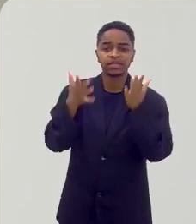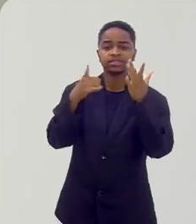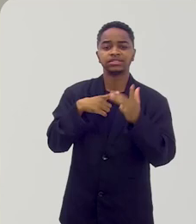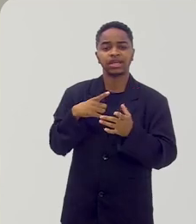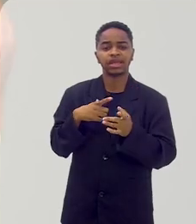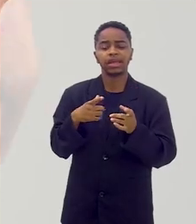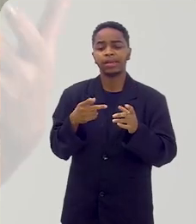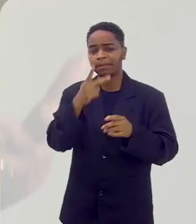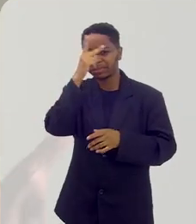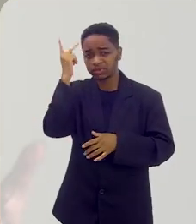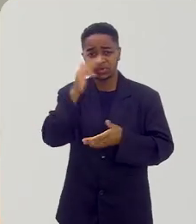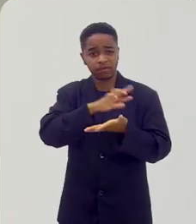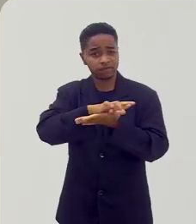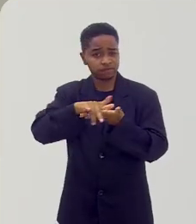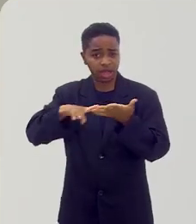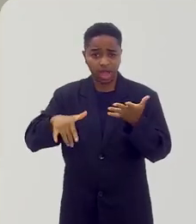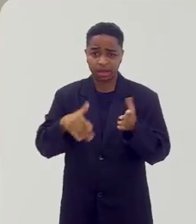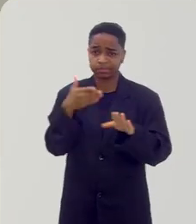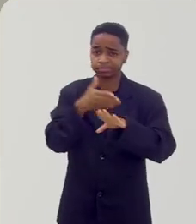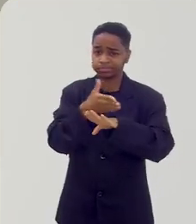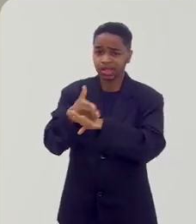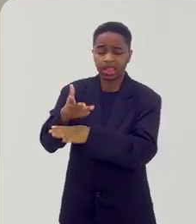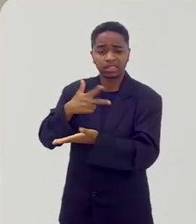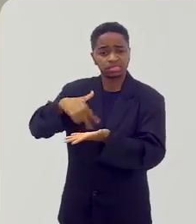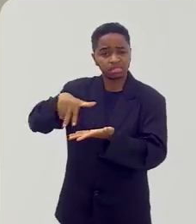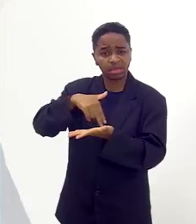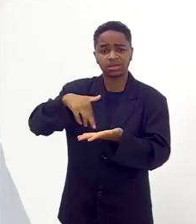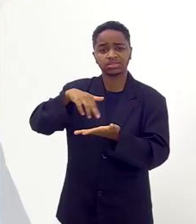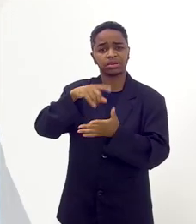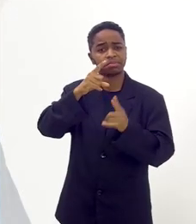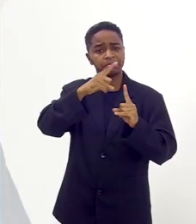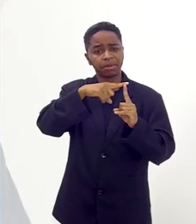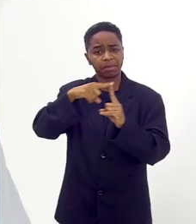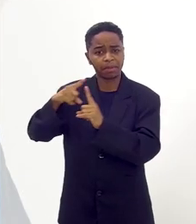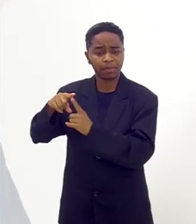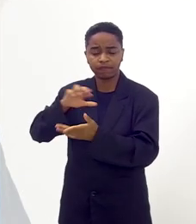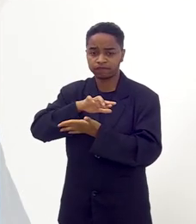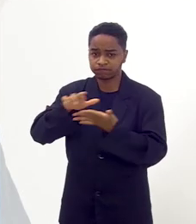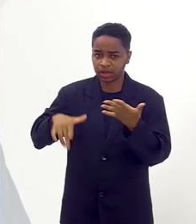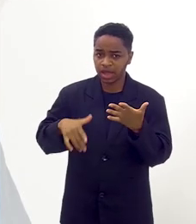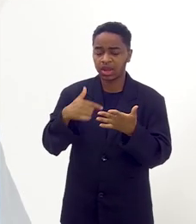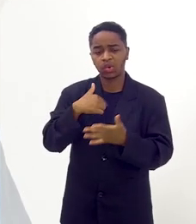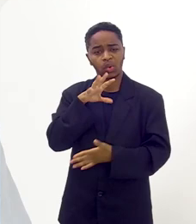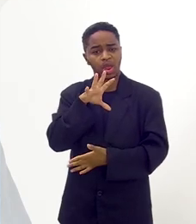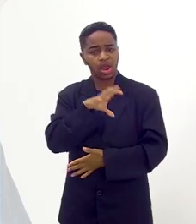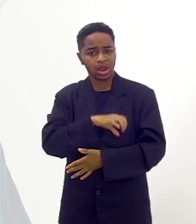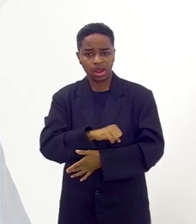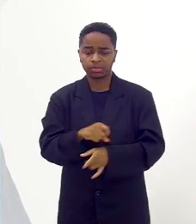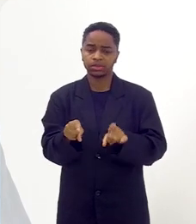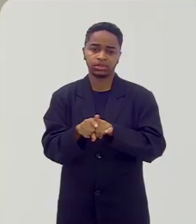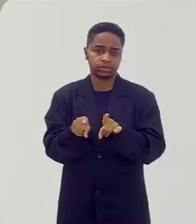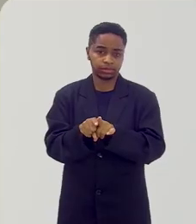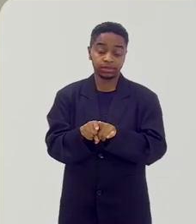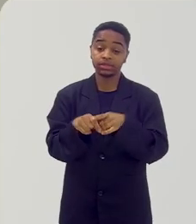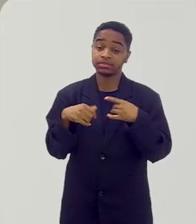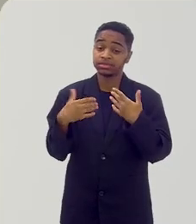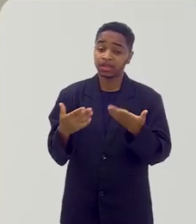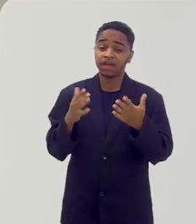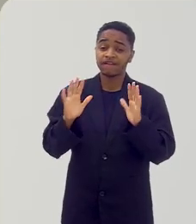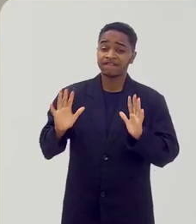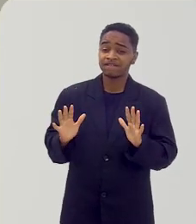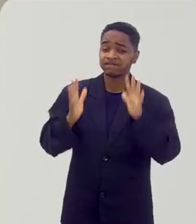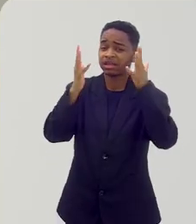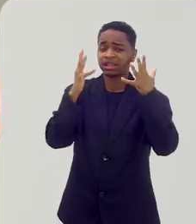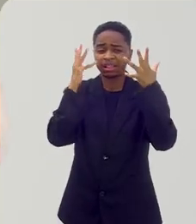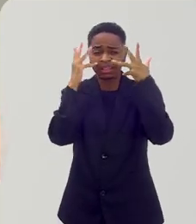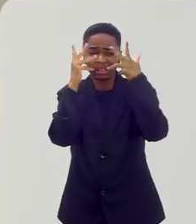expositores, muitos oraculistas, muita dança flamenca, dança espanhola, que eu amo, muita dança cigana, dança árabe, dança do ventre.